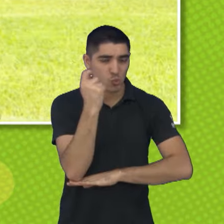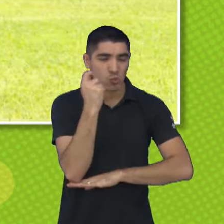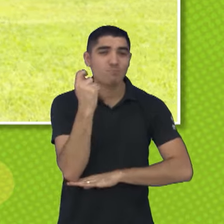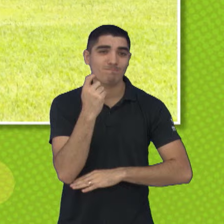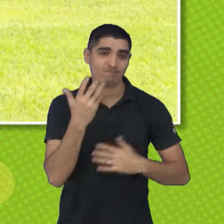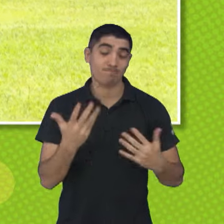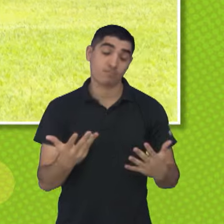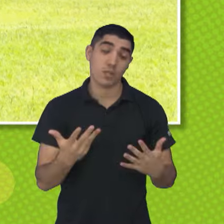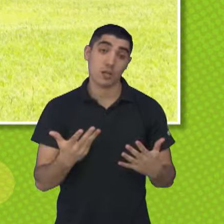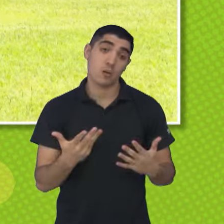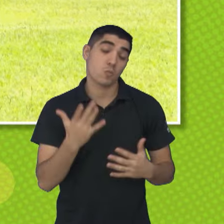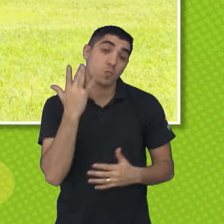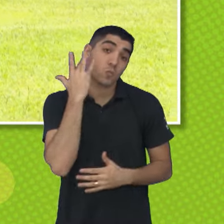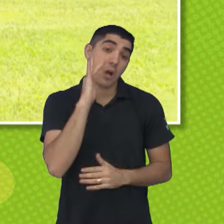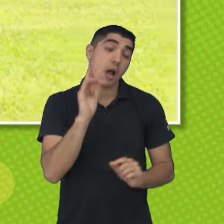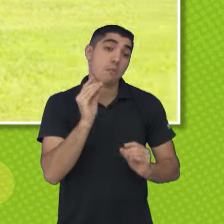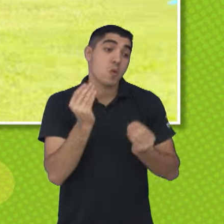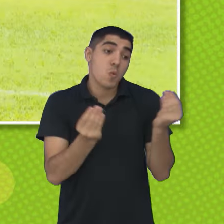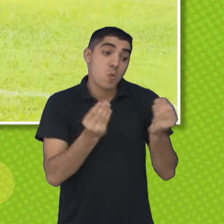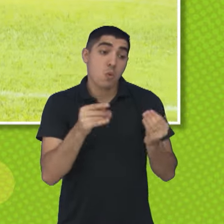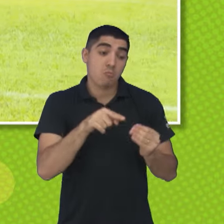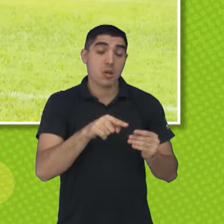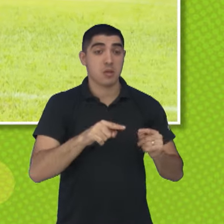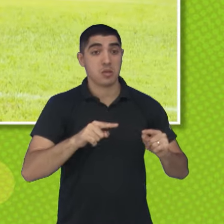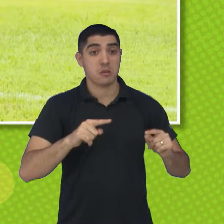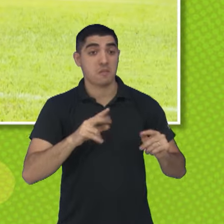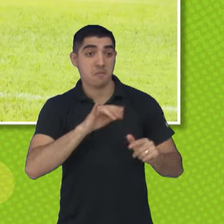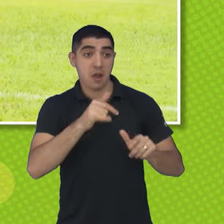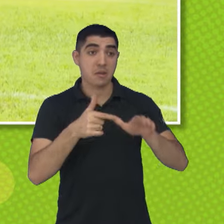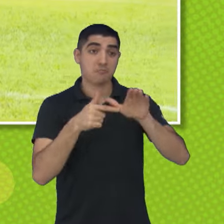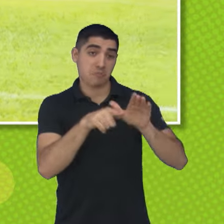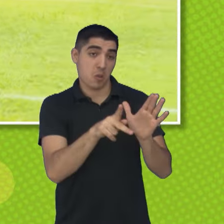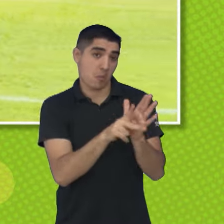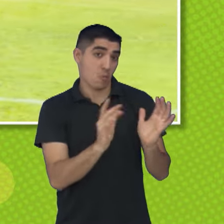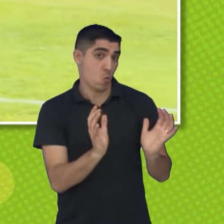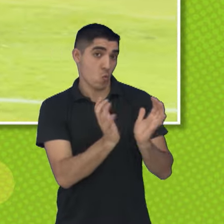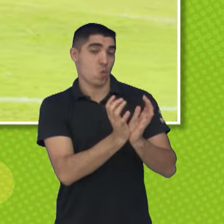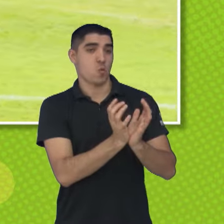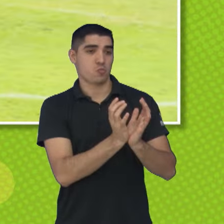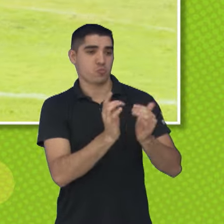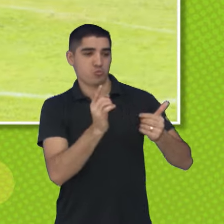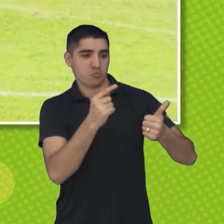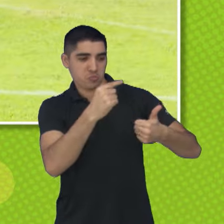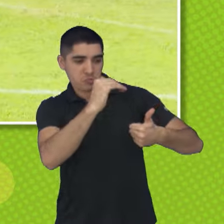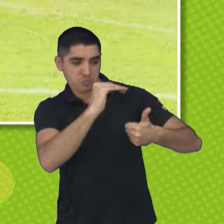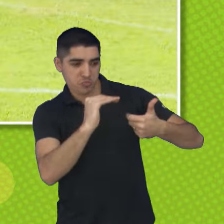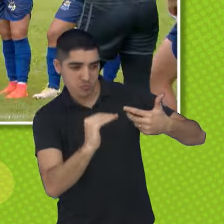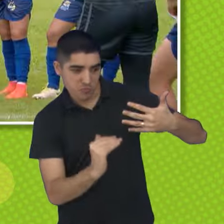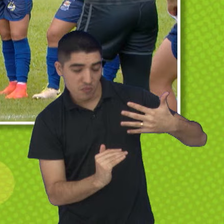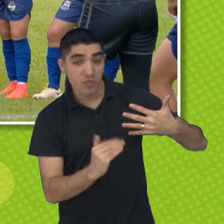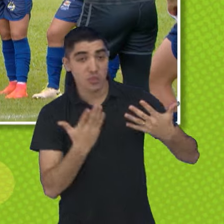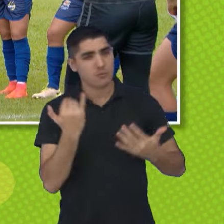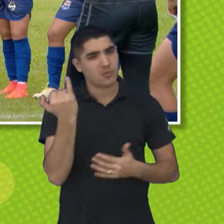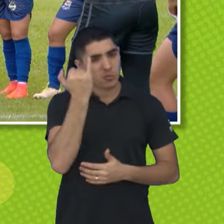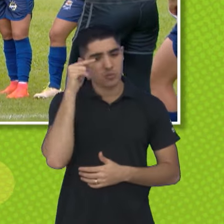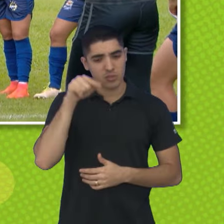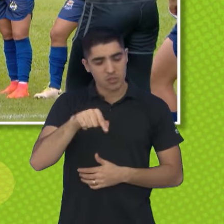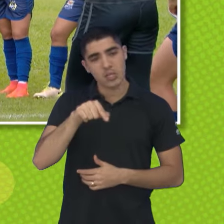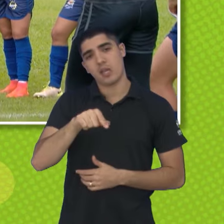enfrenta. Então, a gente não sabe muito bem como é vai ficar a definição para esse grupo. Mas é importante a vitória do São José